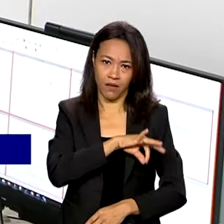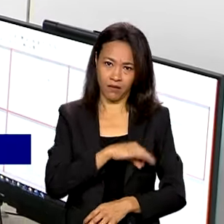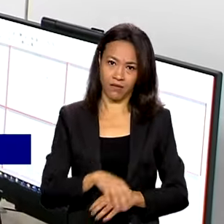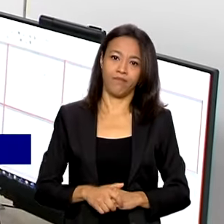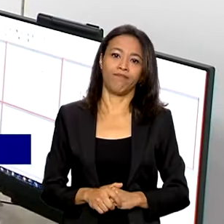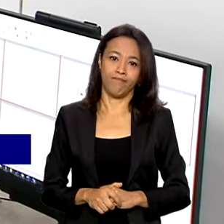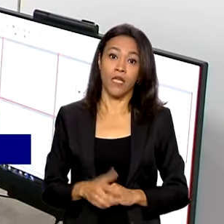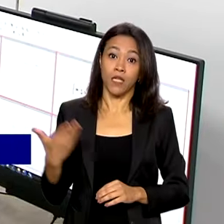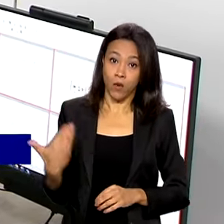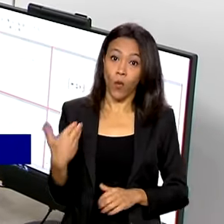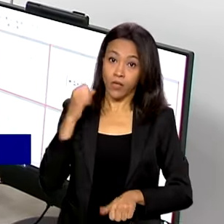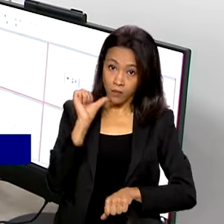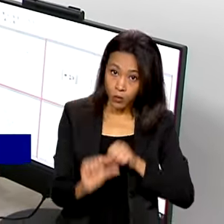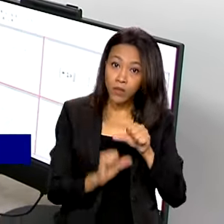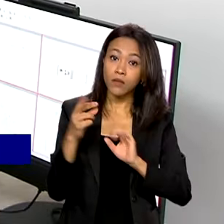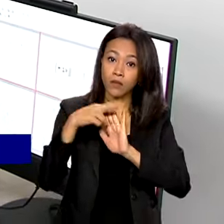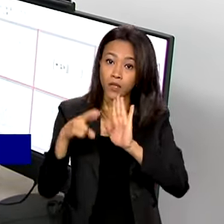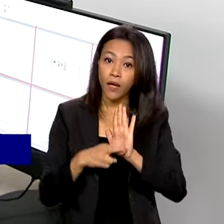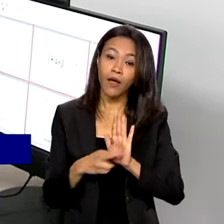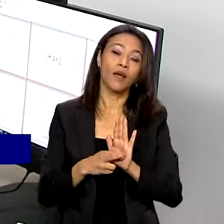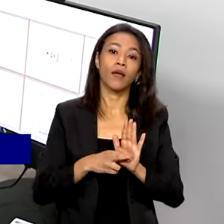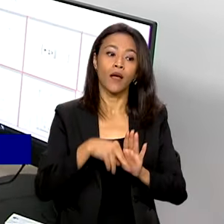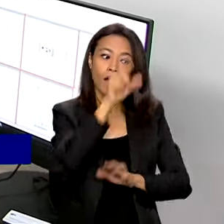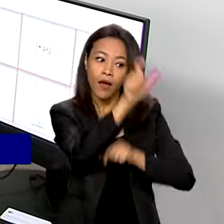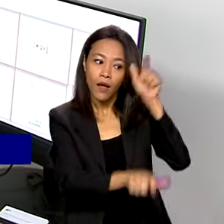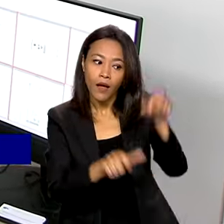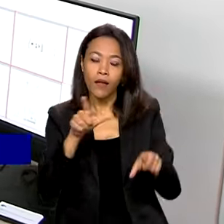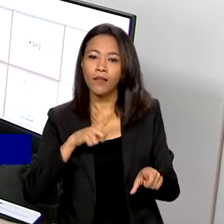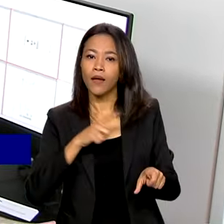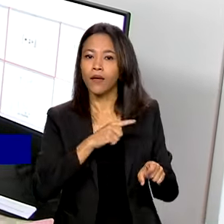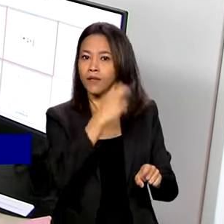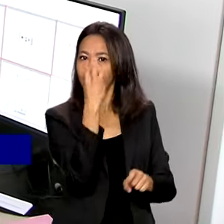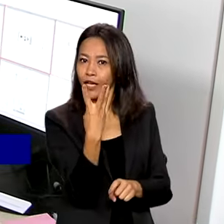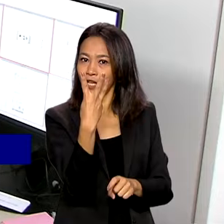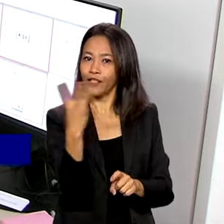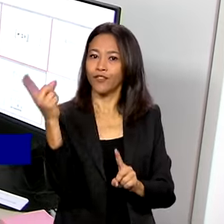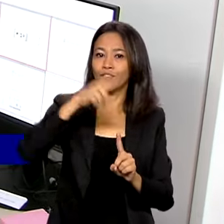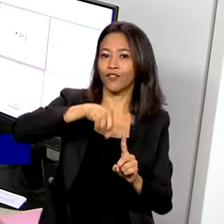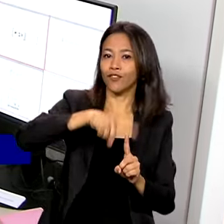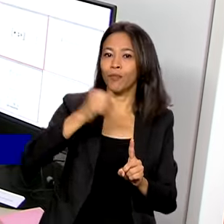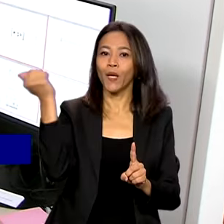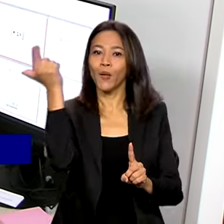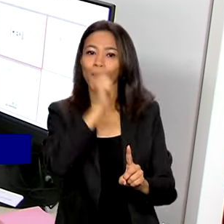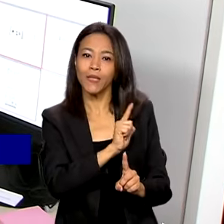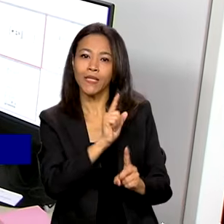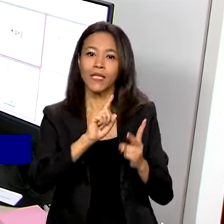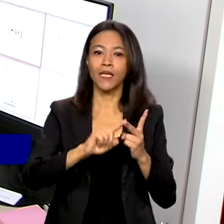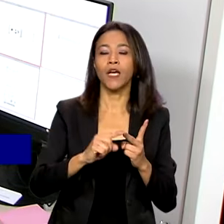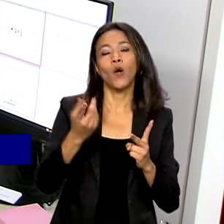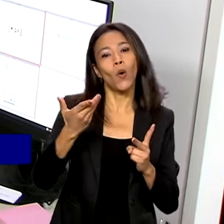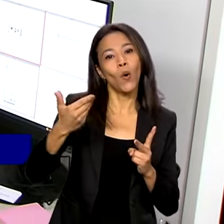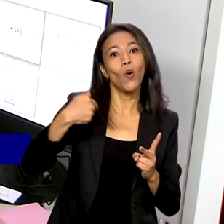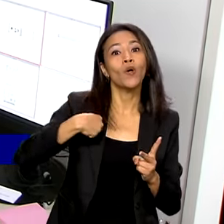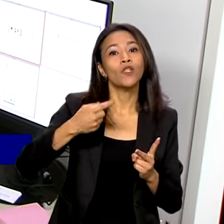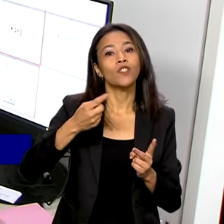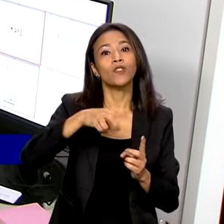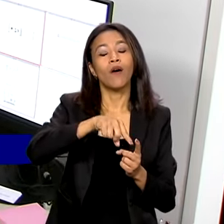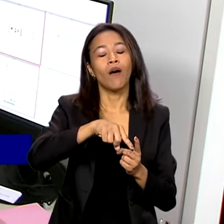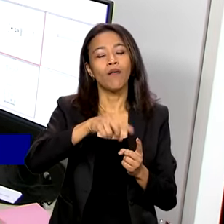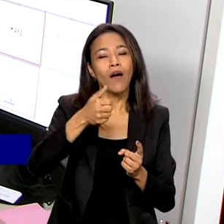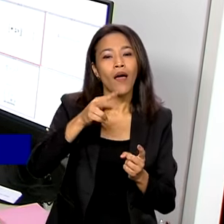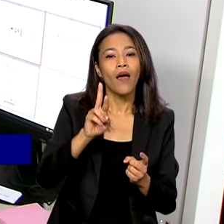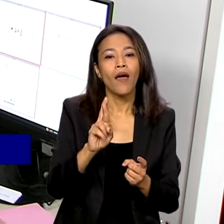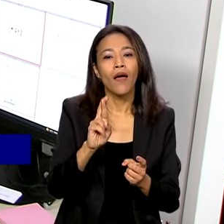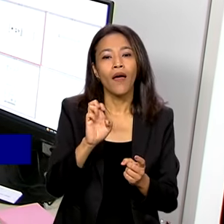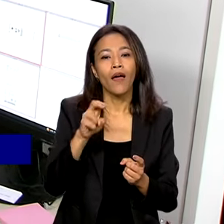Com as mudanças, os usuários passam a ter três formas para obter ou renovar o benefício. Além do